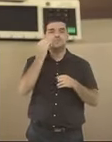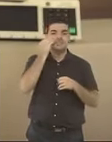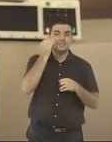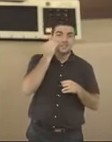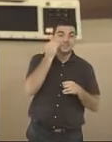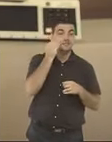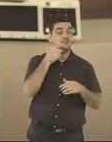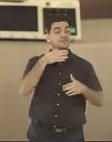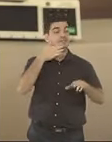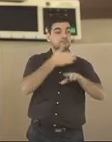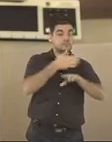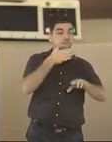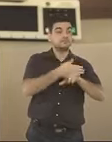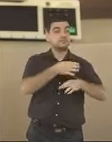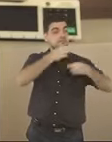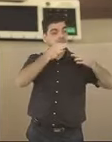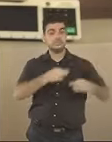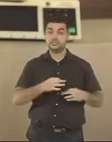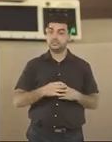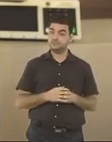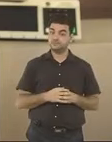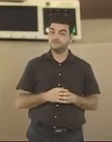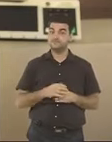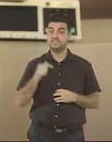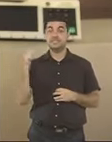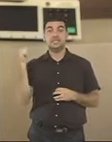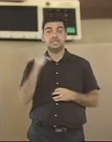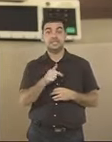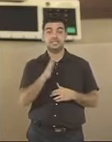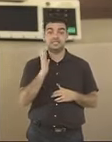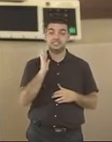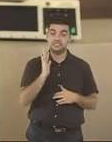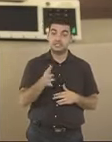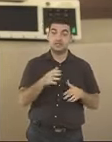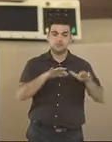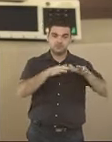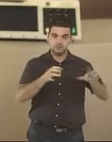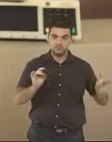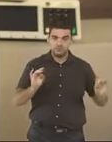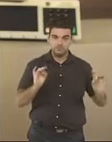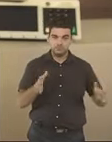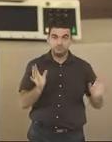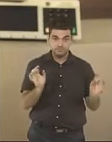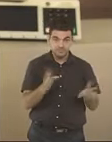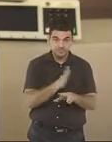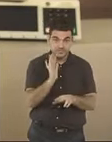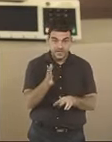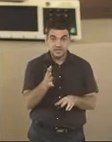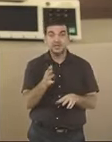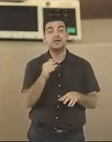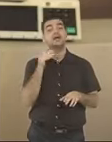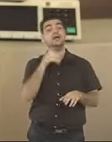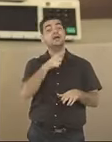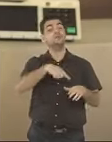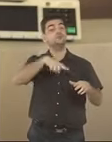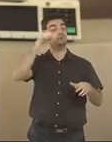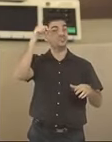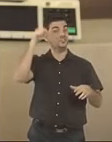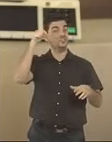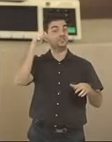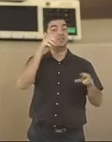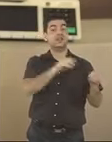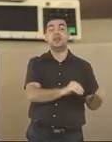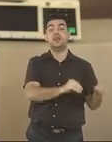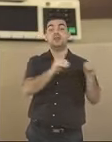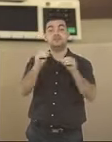teste de integridade das urnas, em que aquelas que já estavam prontas para a votação são sorteadas e